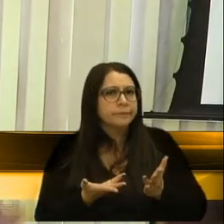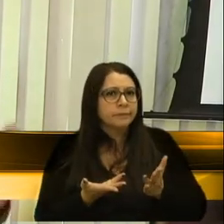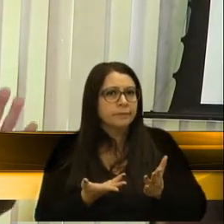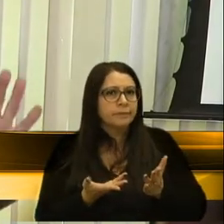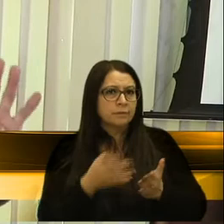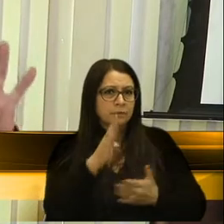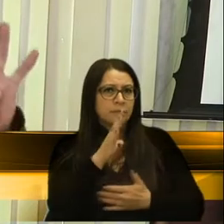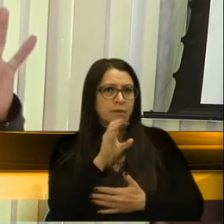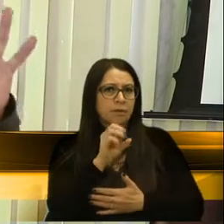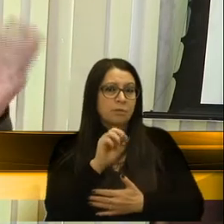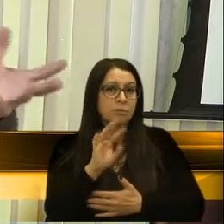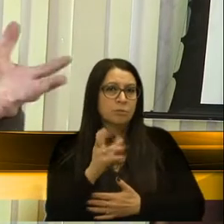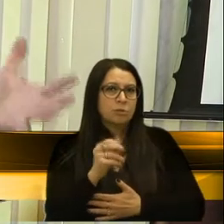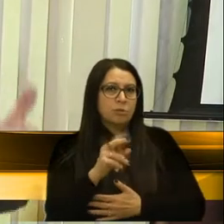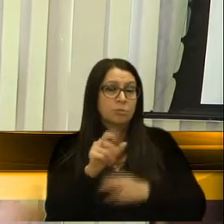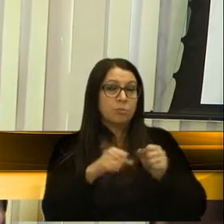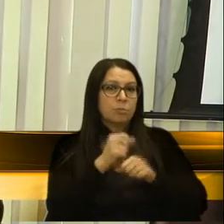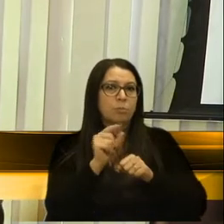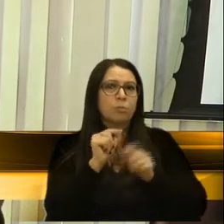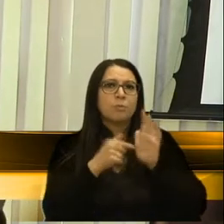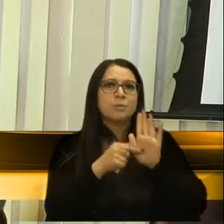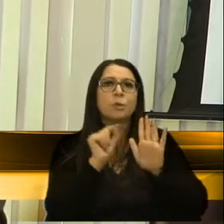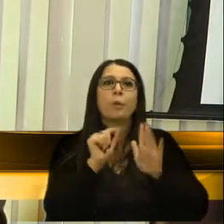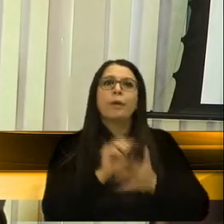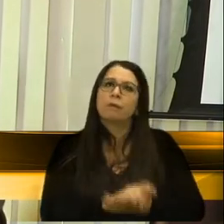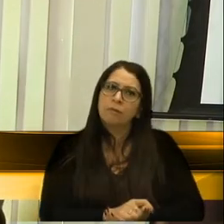40 milhões no primeiro ano para mostrar o quê?